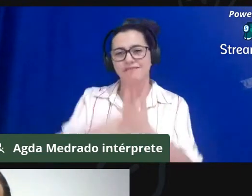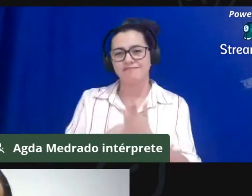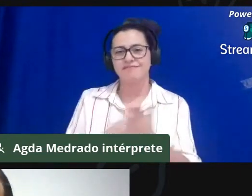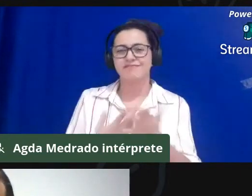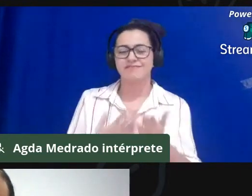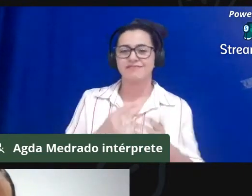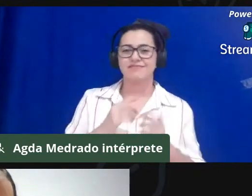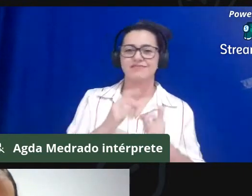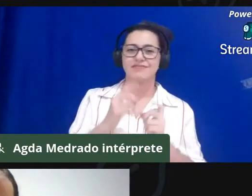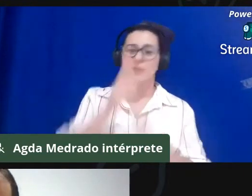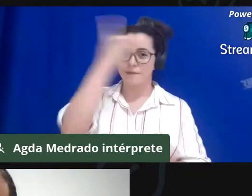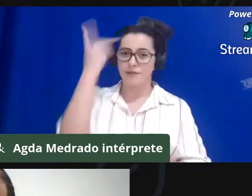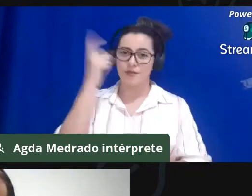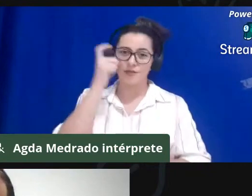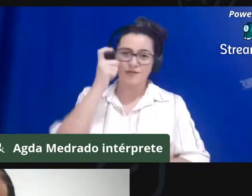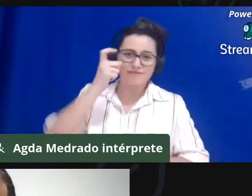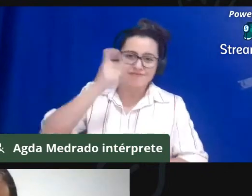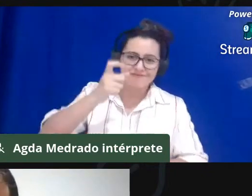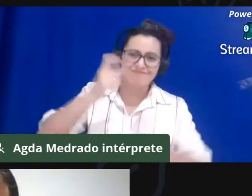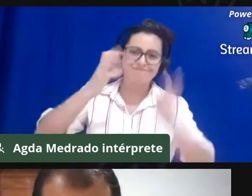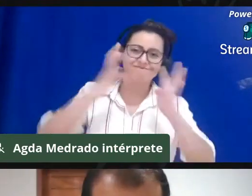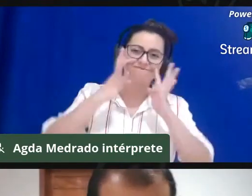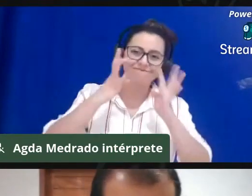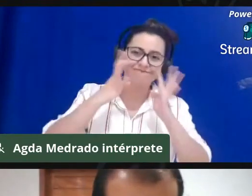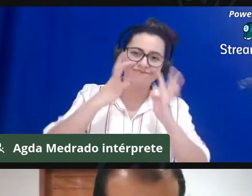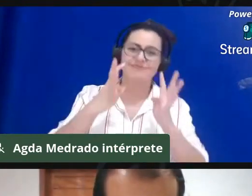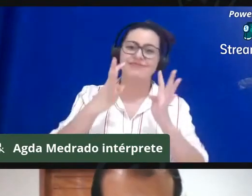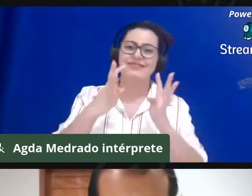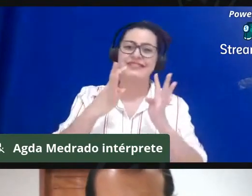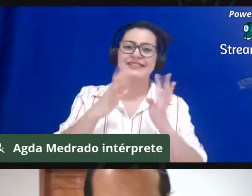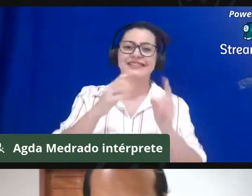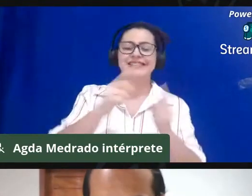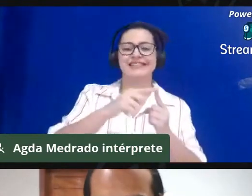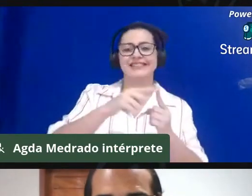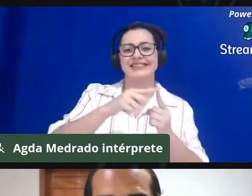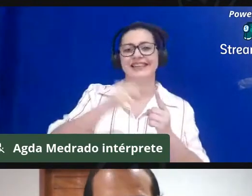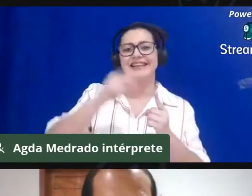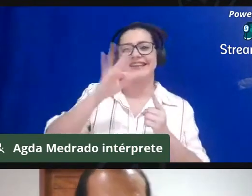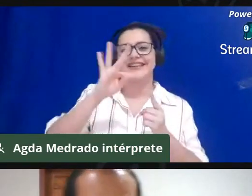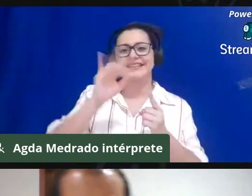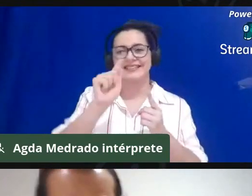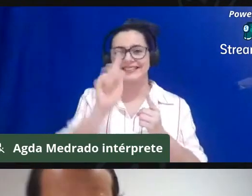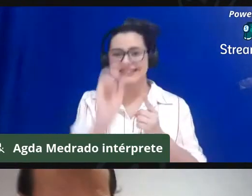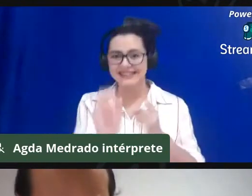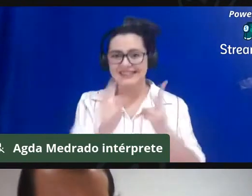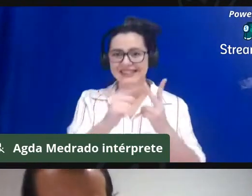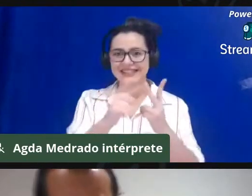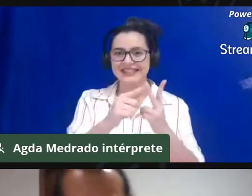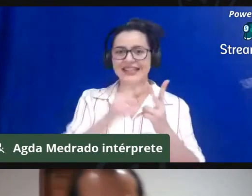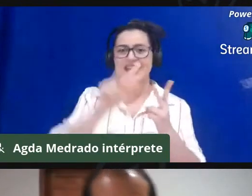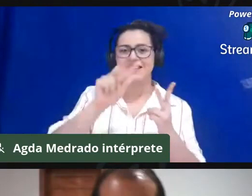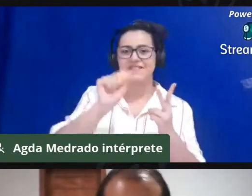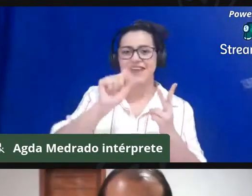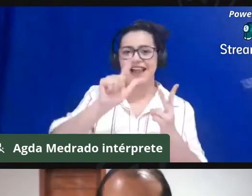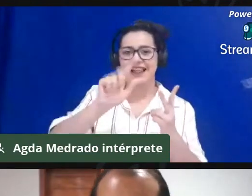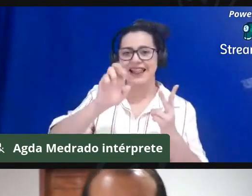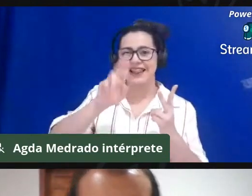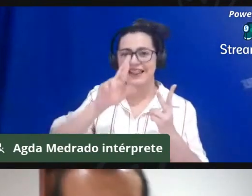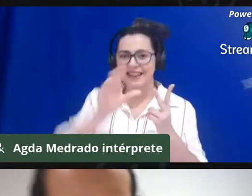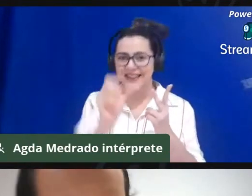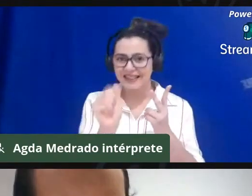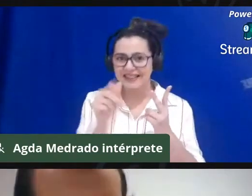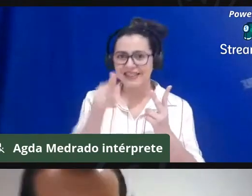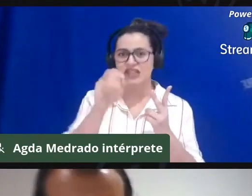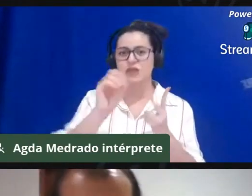palestra do professor Tiago e da pesquisadora Valéria Porto. Eu queria trazer, Tiago e Valéria, algumas questões